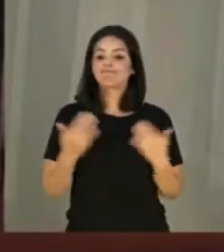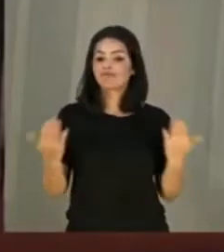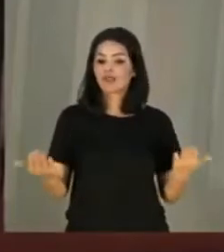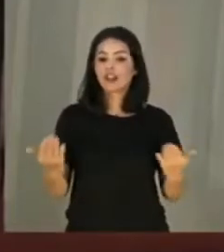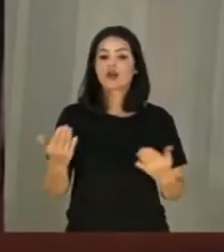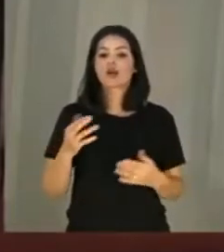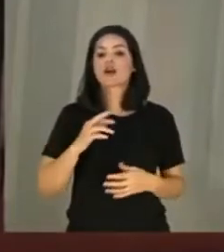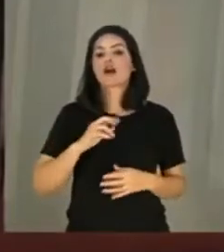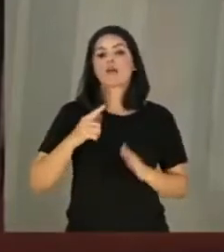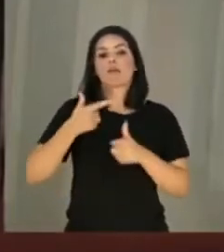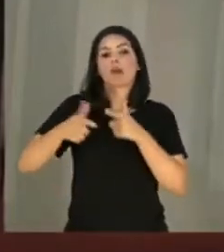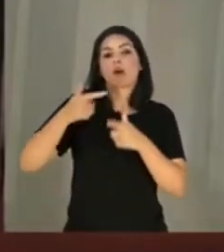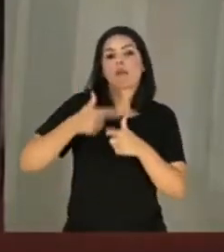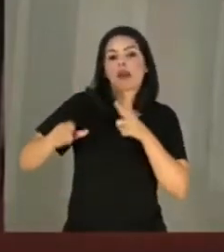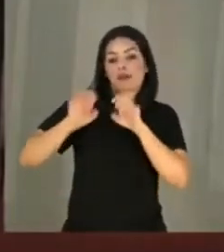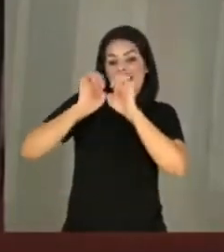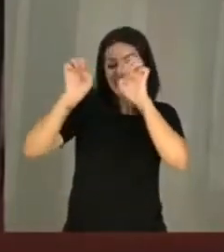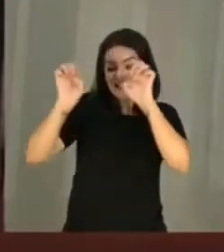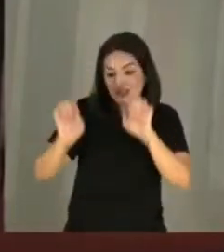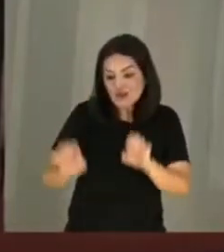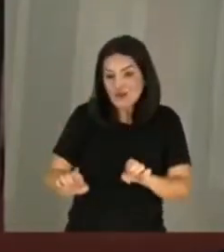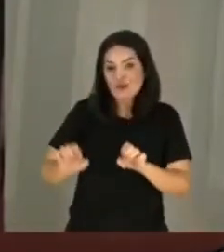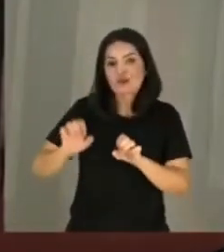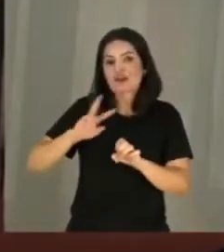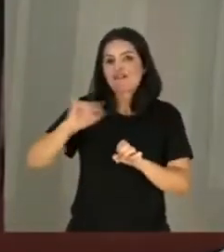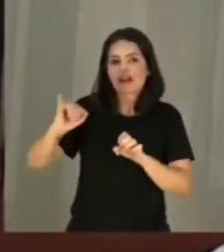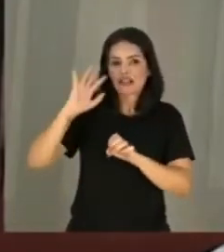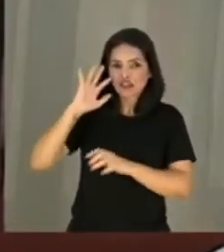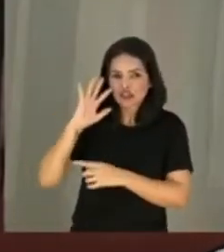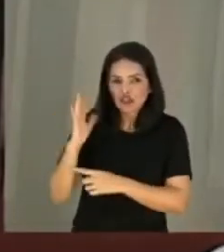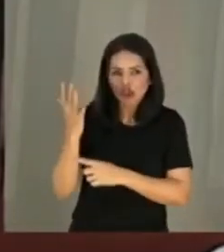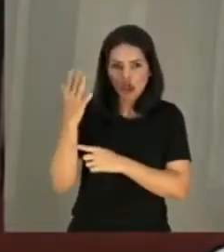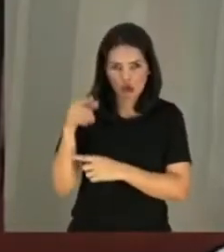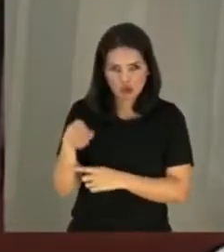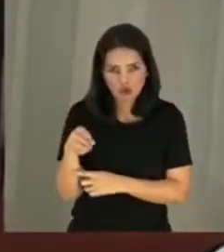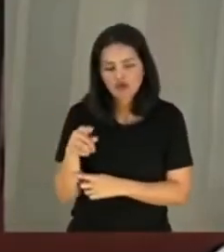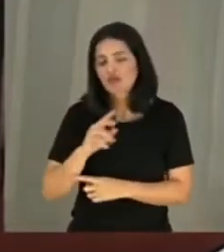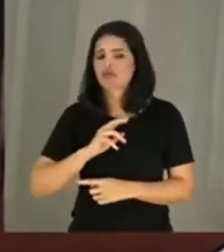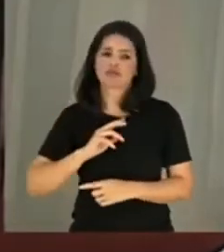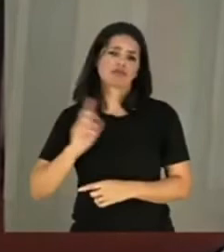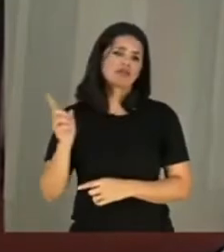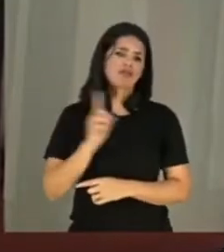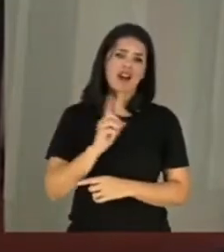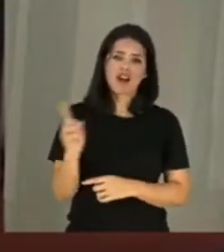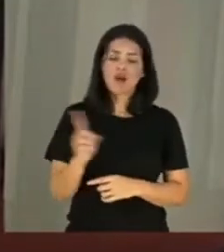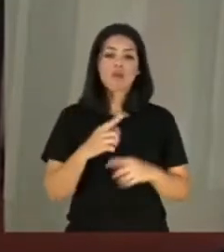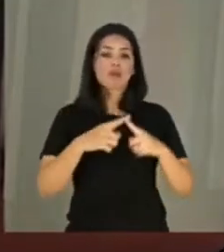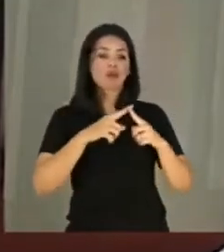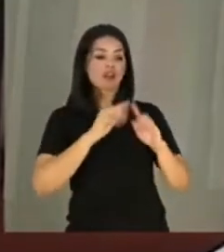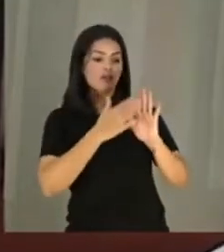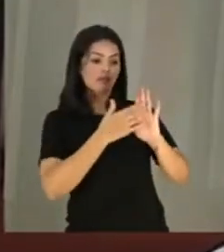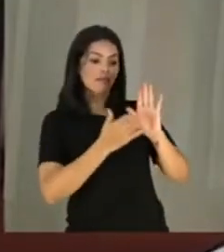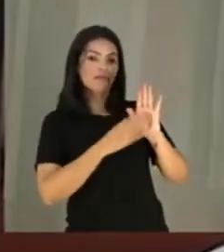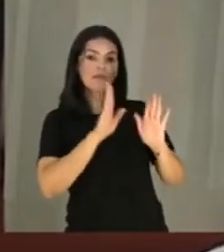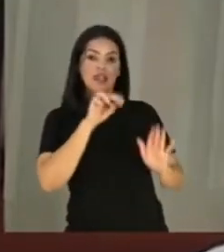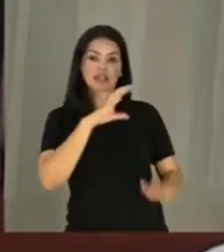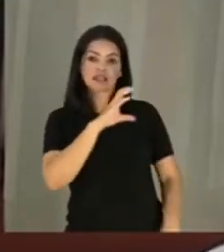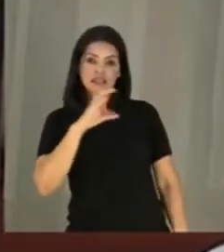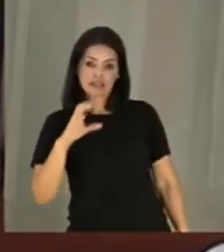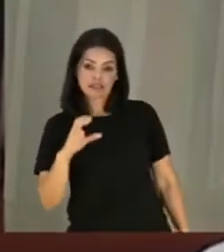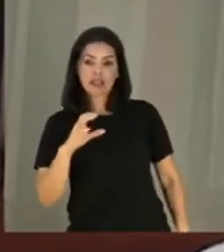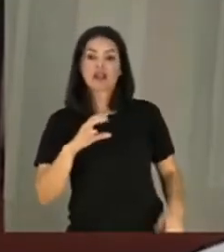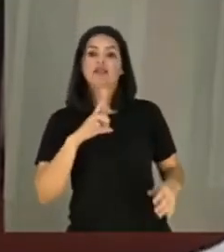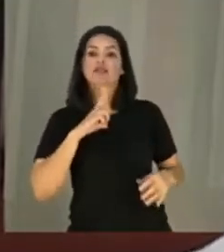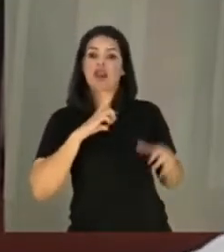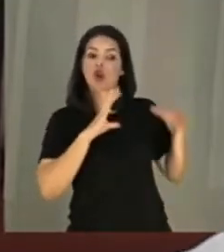bastem tais problemas estruturais que caracterizam a proposta específica da BNCC do ensino médio, salientam também um contexto